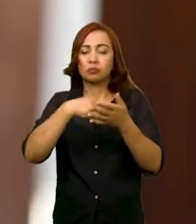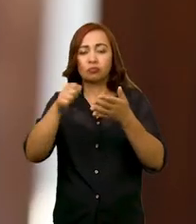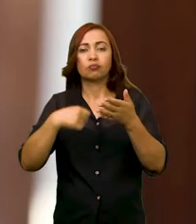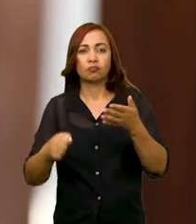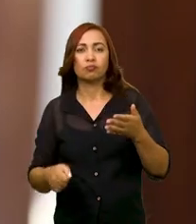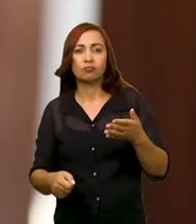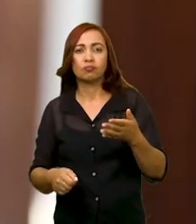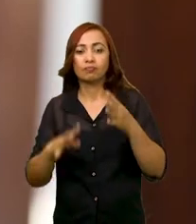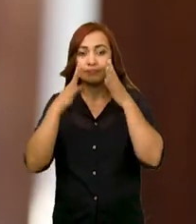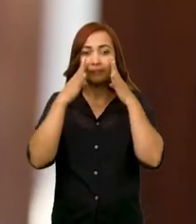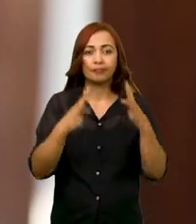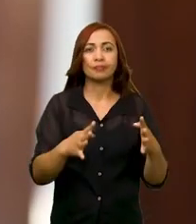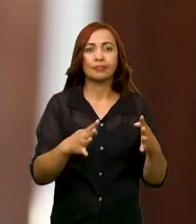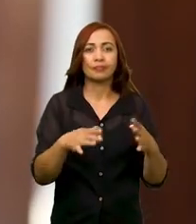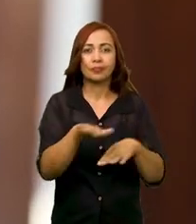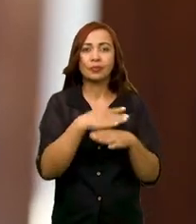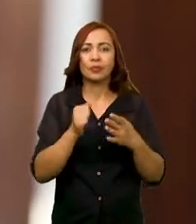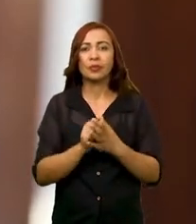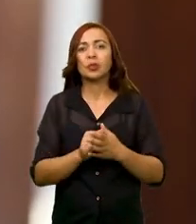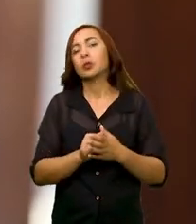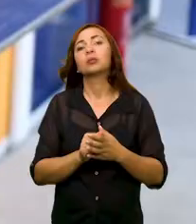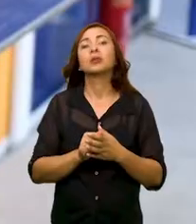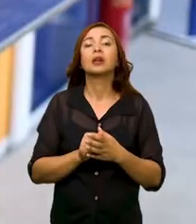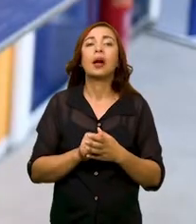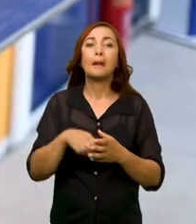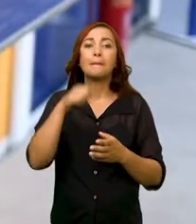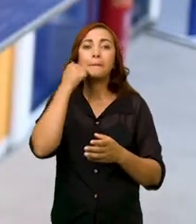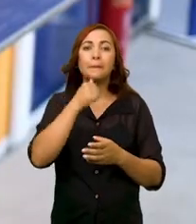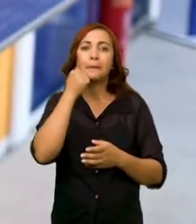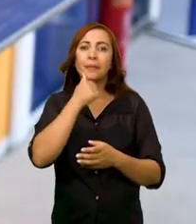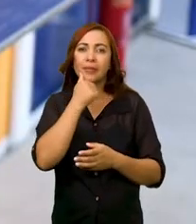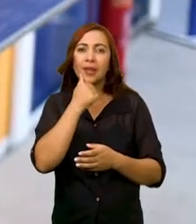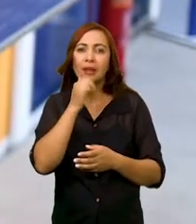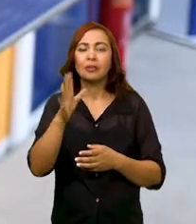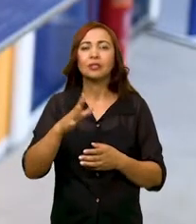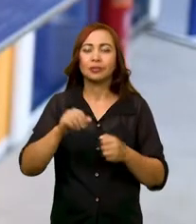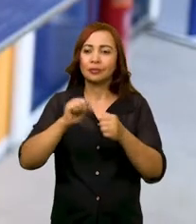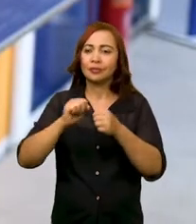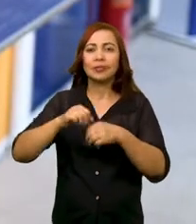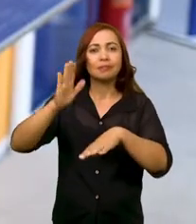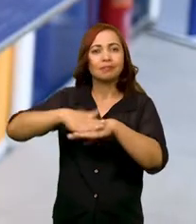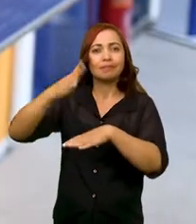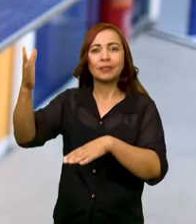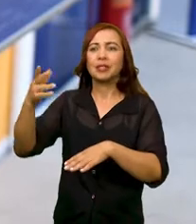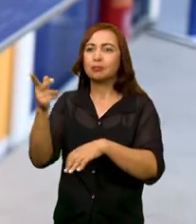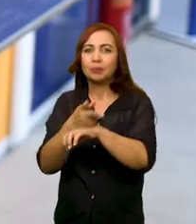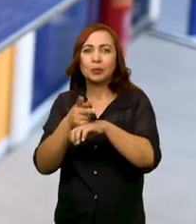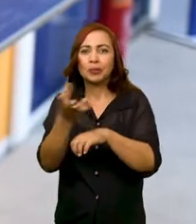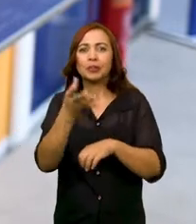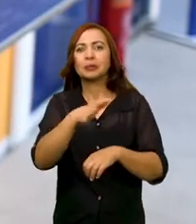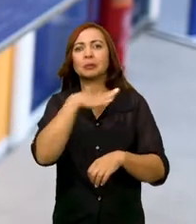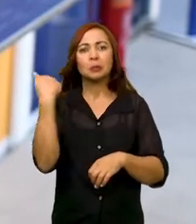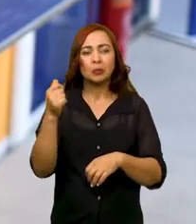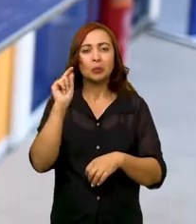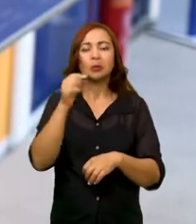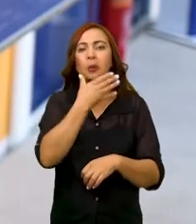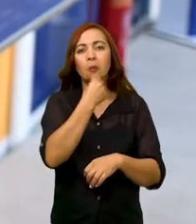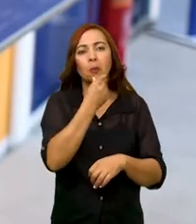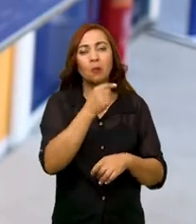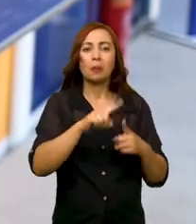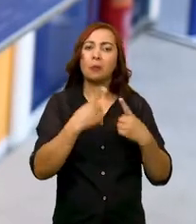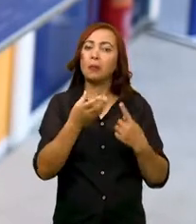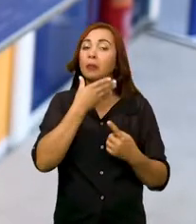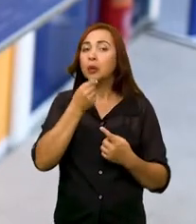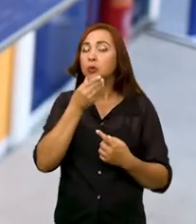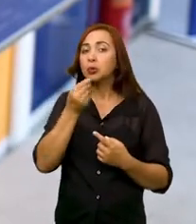O que chamou nossa atenção foi a questão dos índices. O sexo feminino tentou suicídio com a frequência muito maior que os homens. Só que os homens,